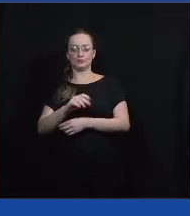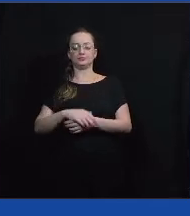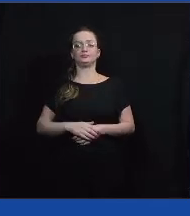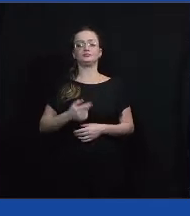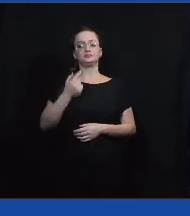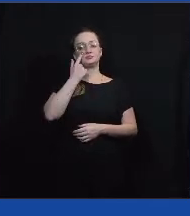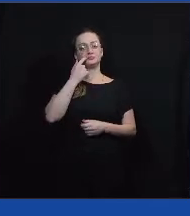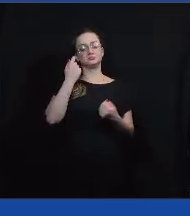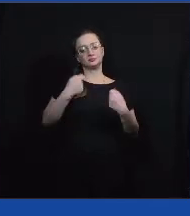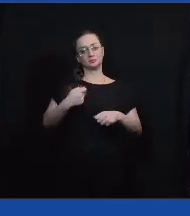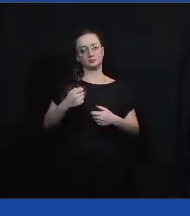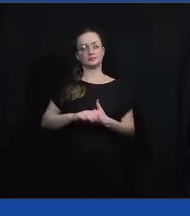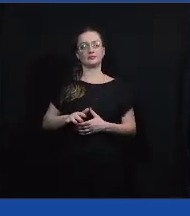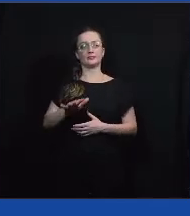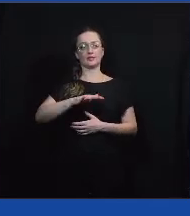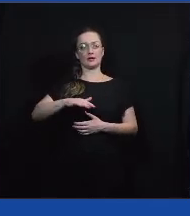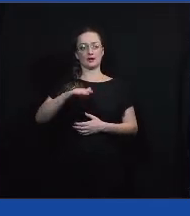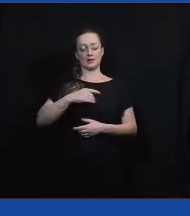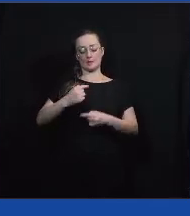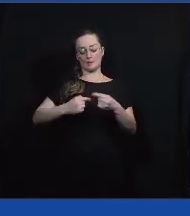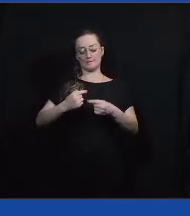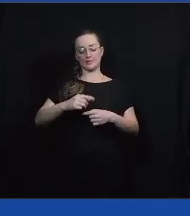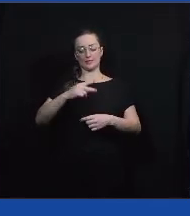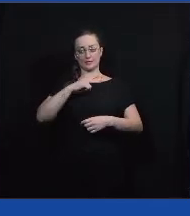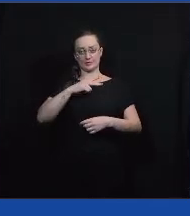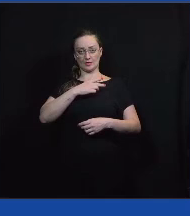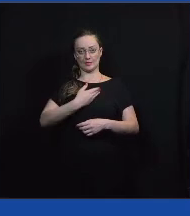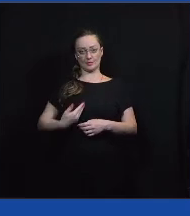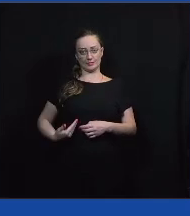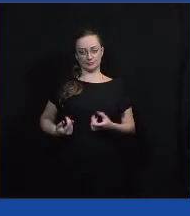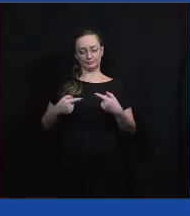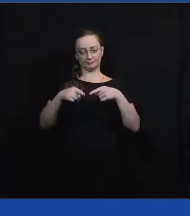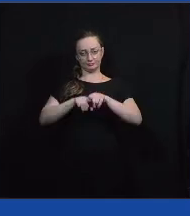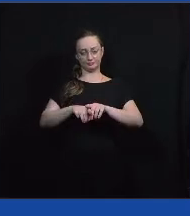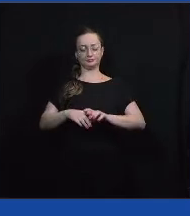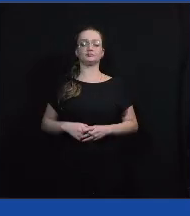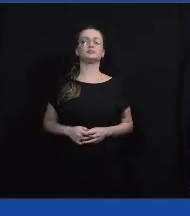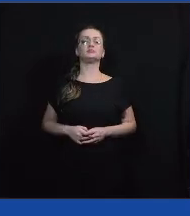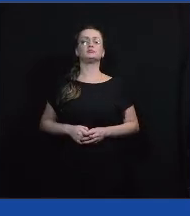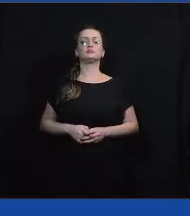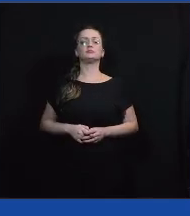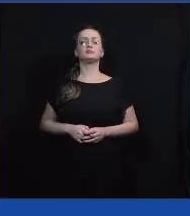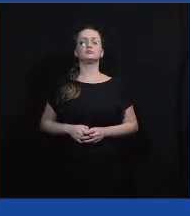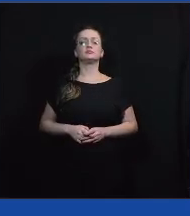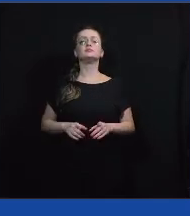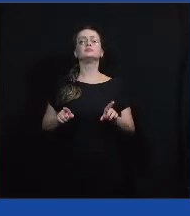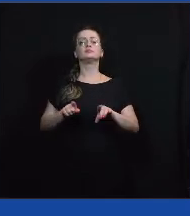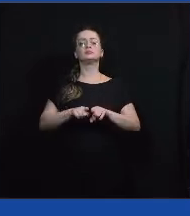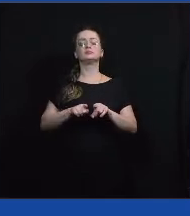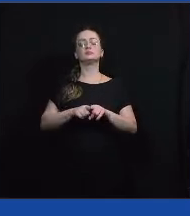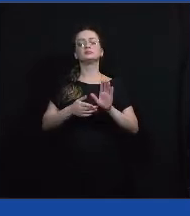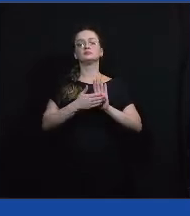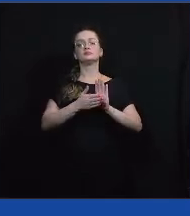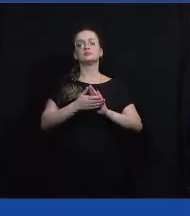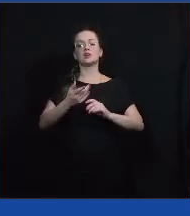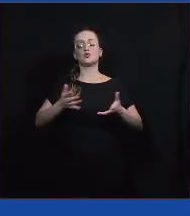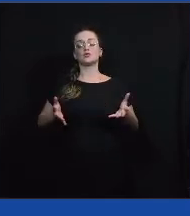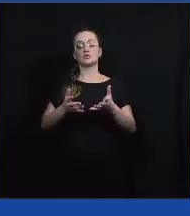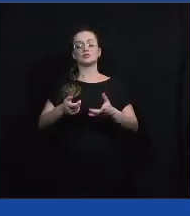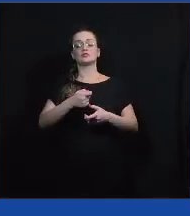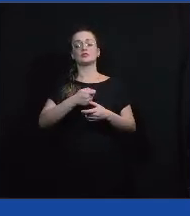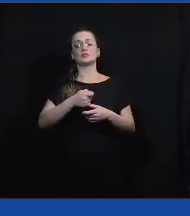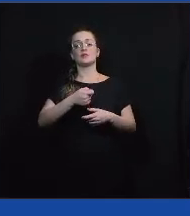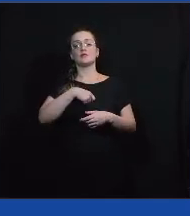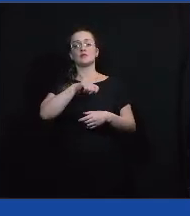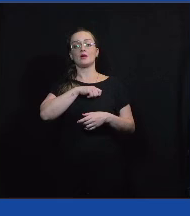pensando numa política público-privada, parceira público-privada, perdão, e prevendo também alguns incentivos fiscais para que o setor privado